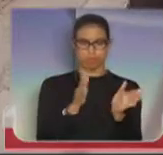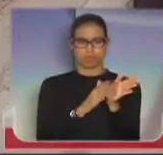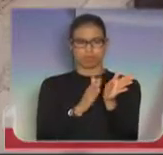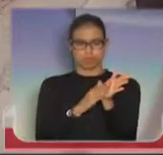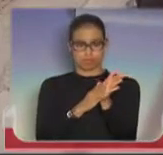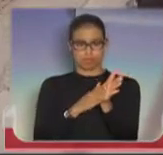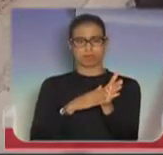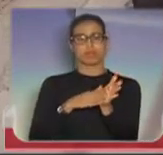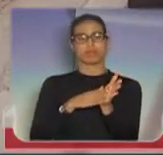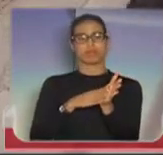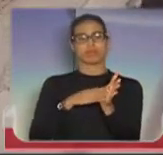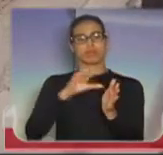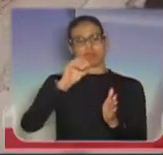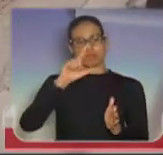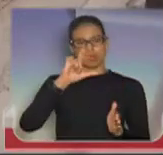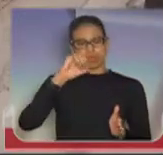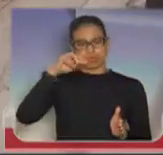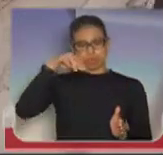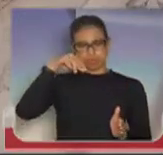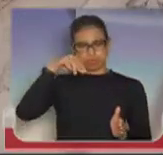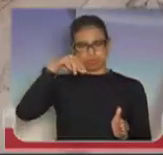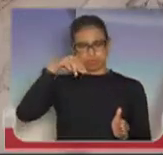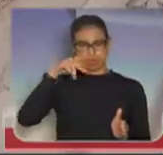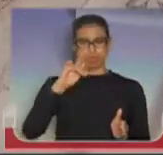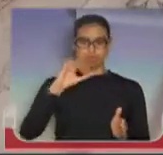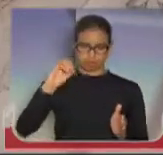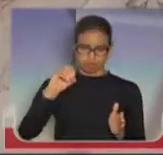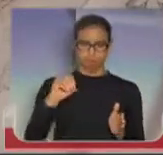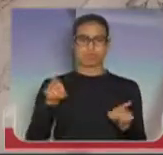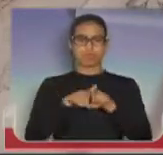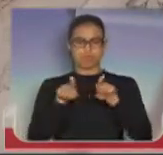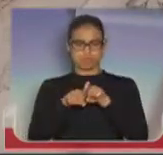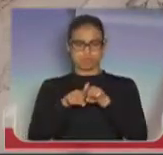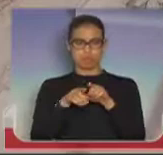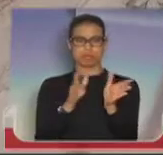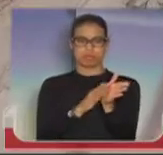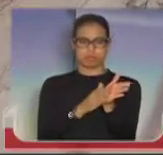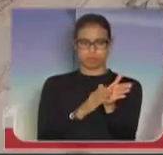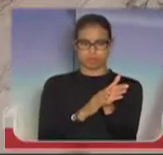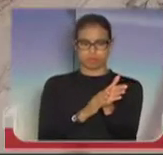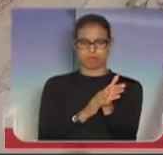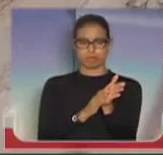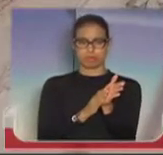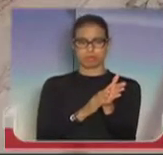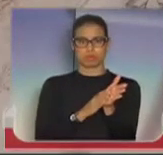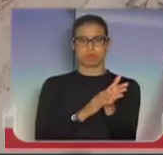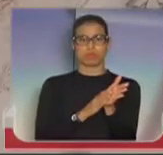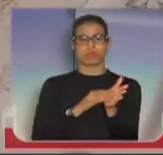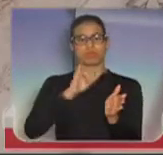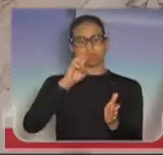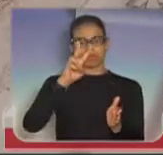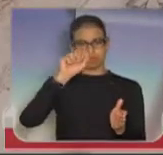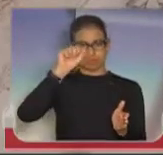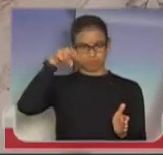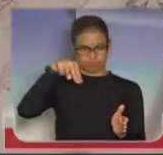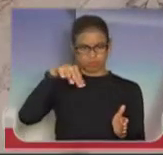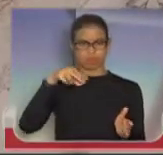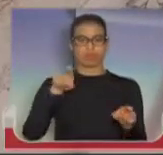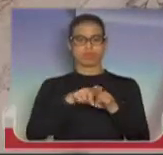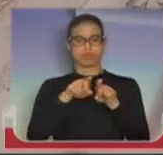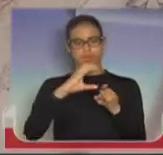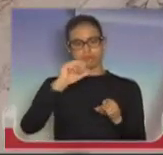o Major Olímpio, deputado federal, pelo artigo dele hoje, e também parabenizar publicamente os desembargadores Ivan Sartori,